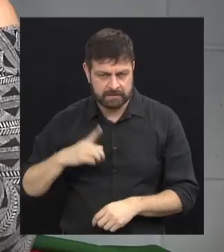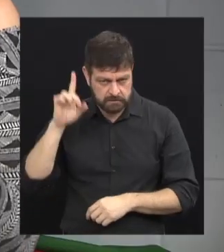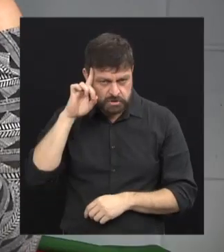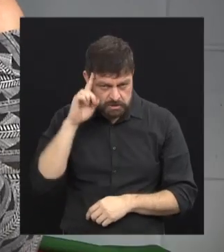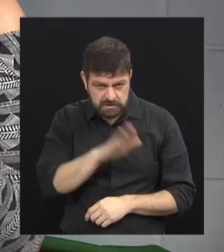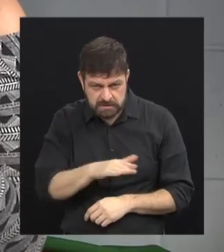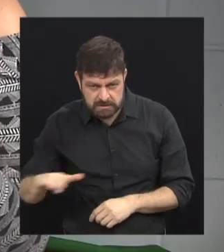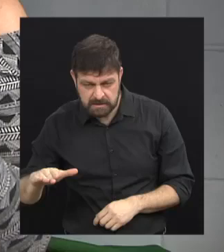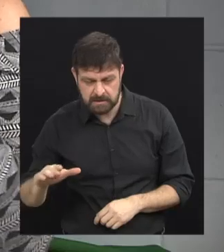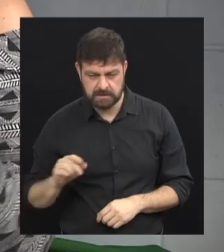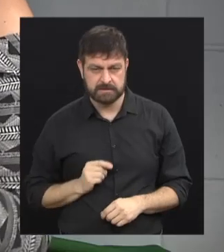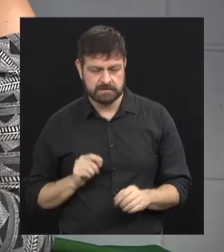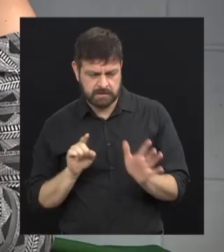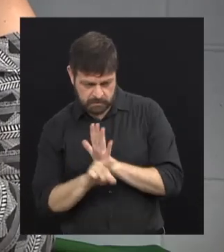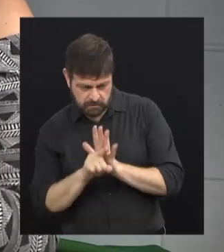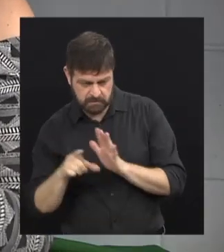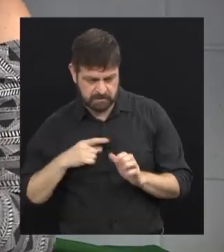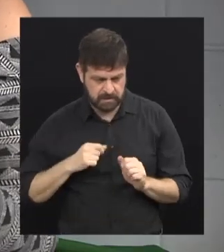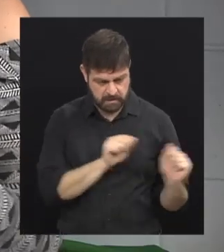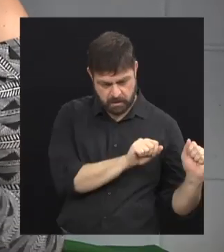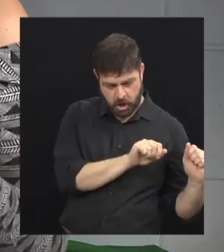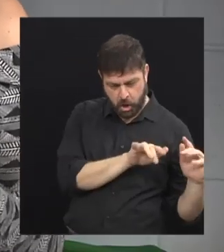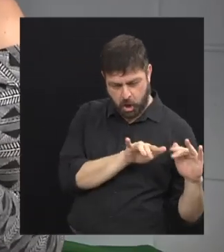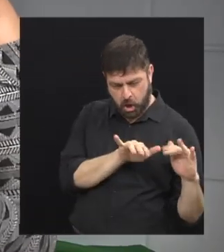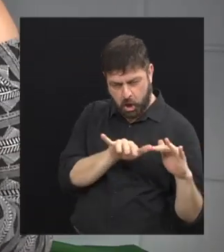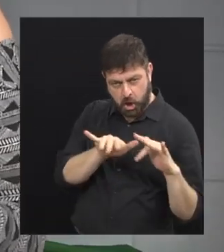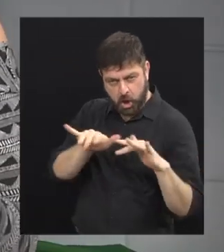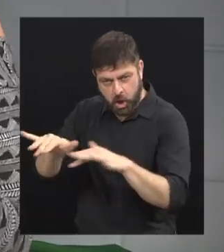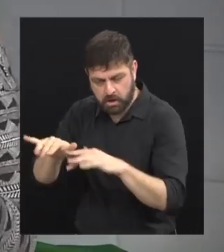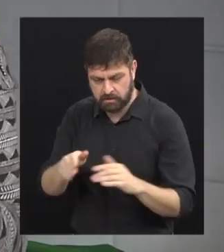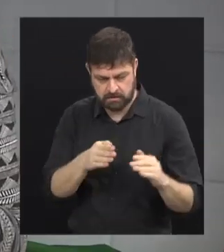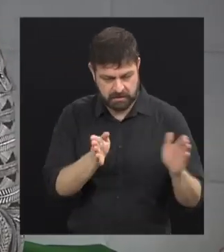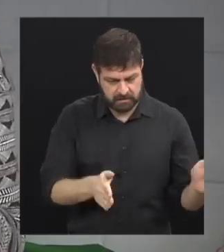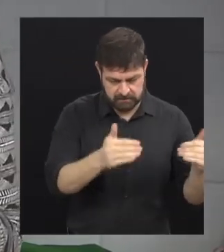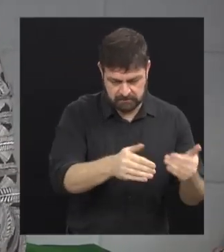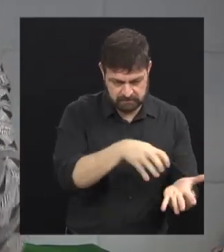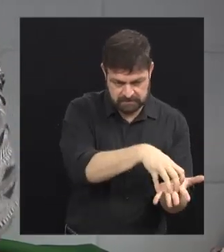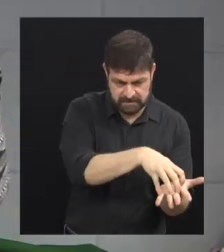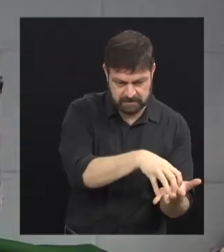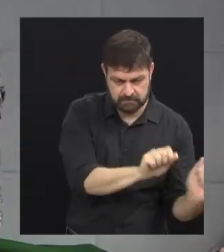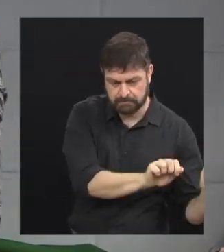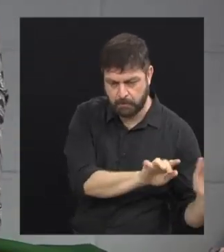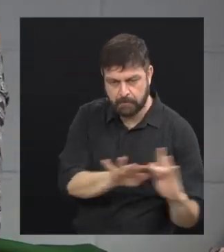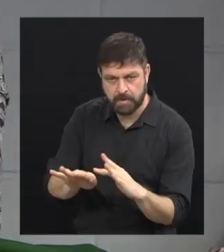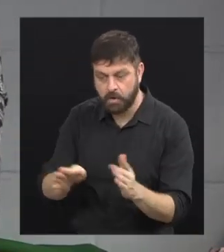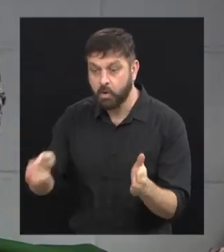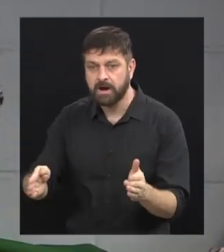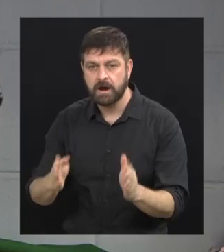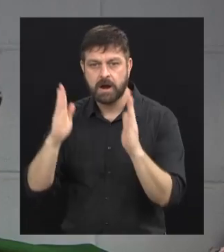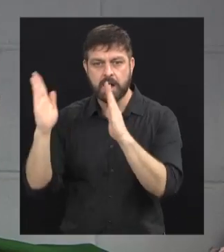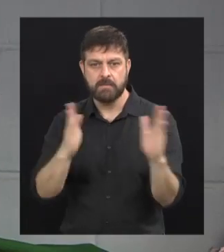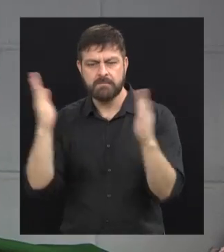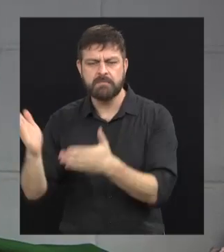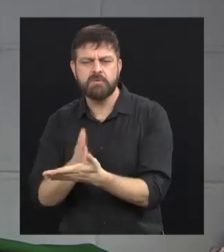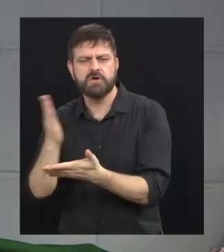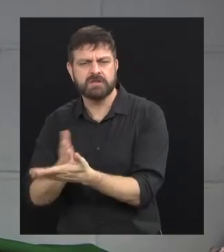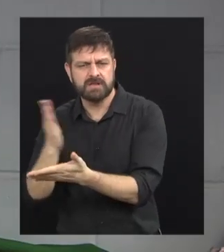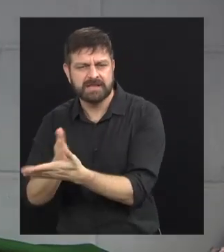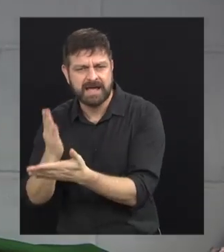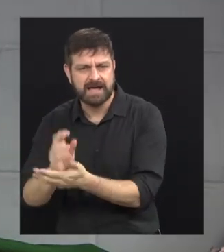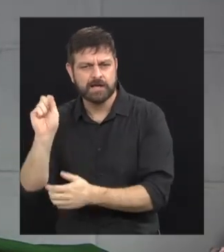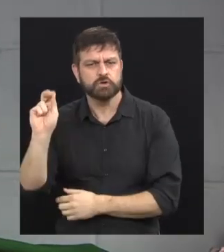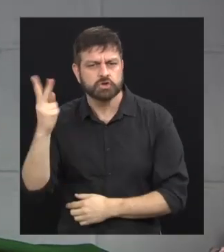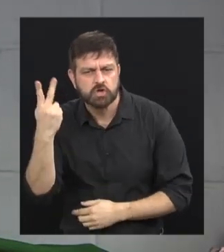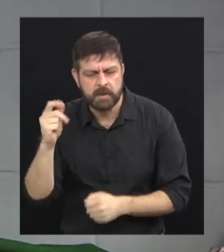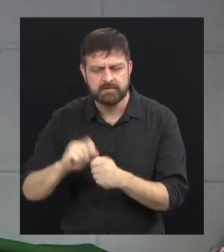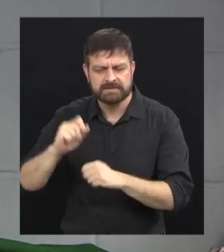eu não me engano, no dia das crianças, vocês tiraram os alunos de dentro do espaço e levaram eles para uma livraria,